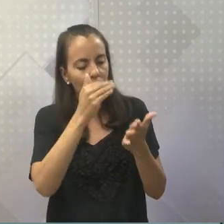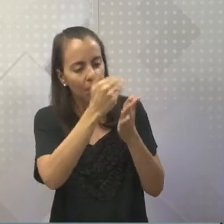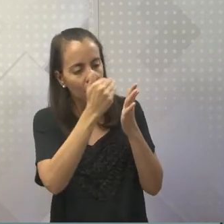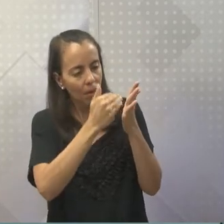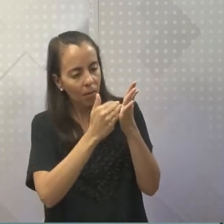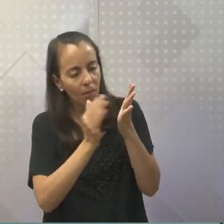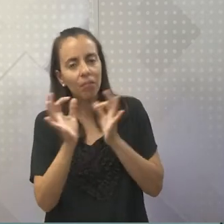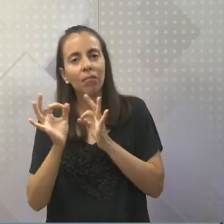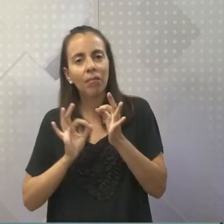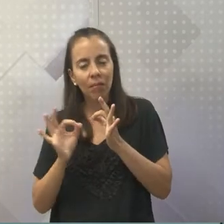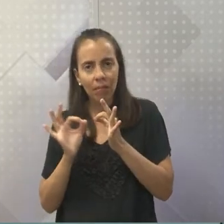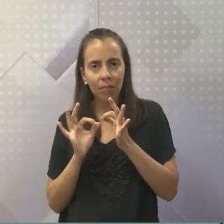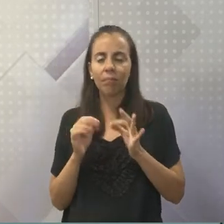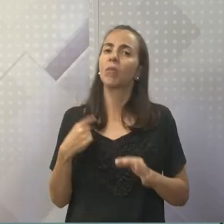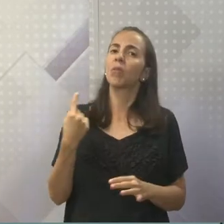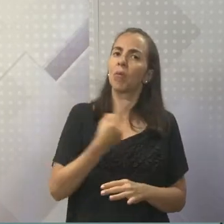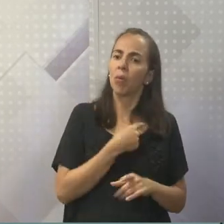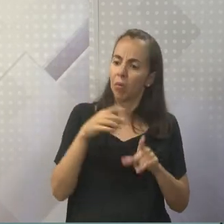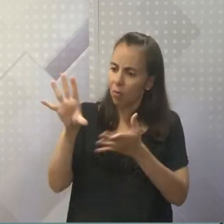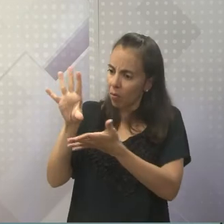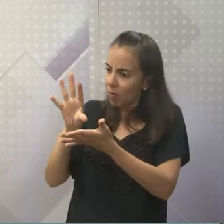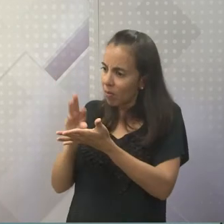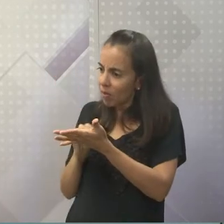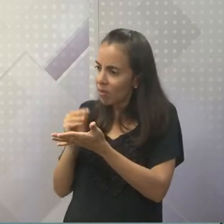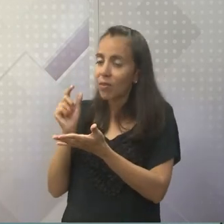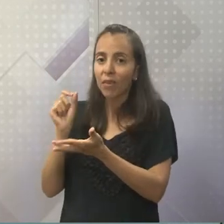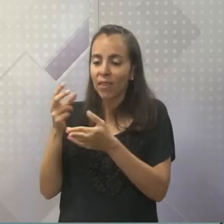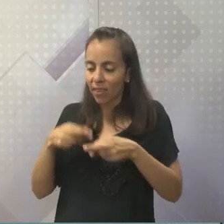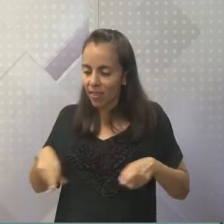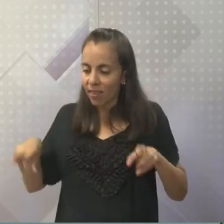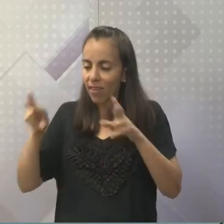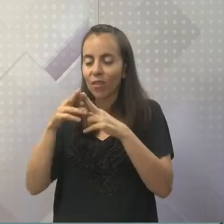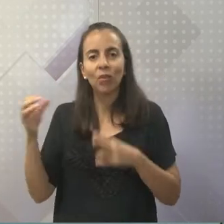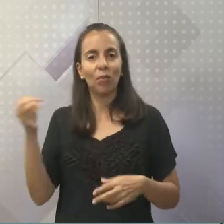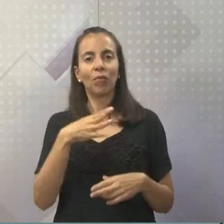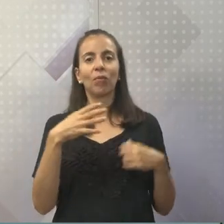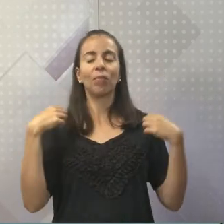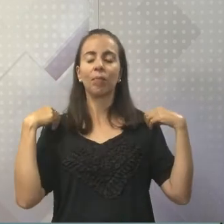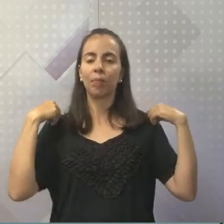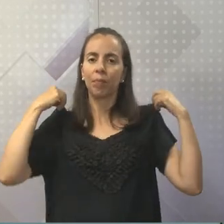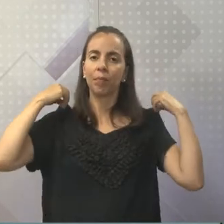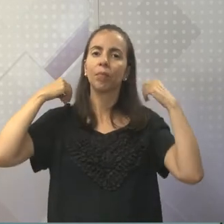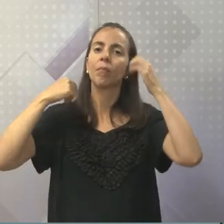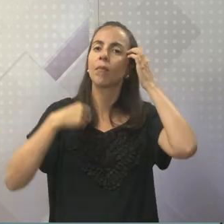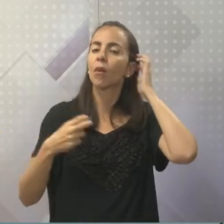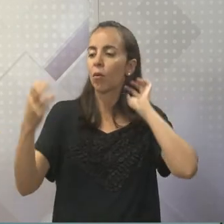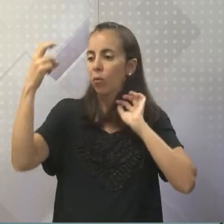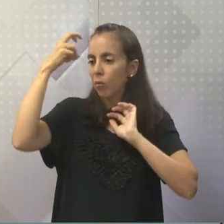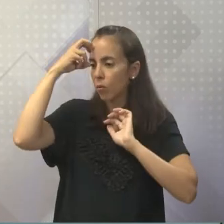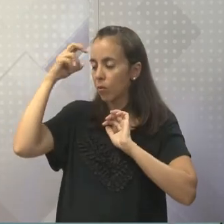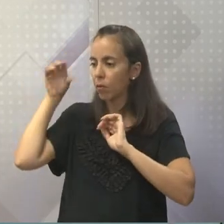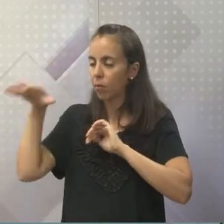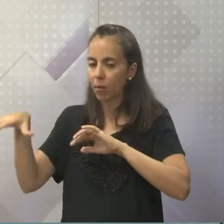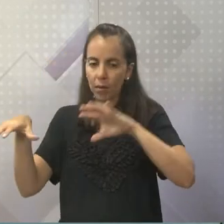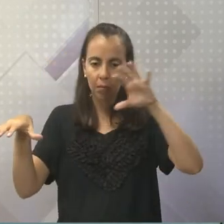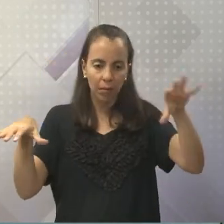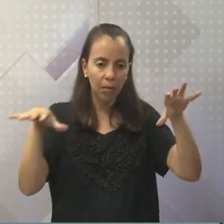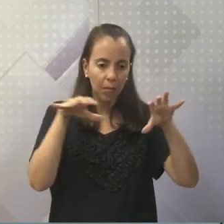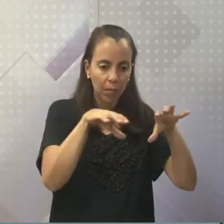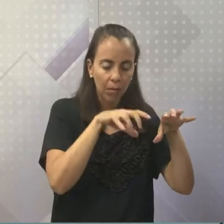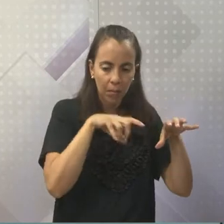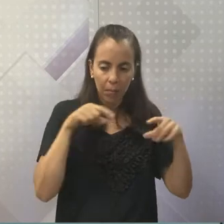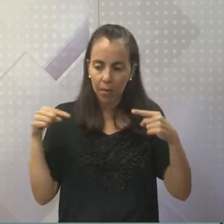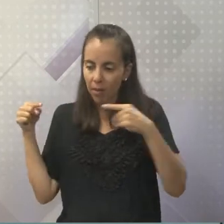mesma ideia também de renovação. Vocês veem como as culturas se batem, como a gente pega muito de outras culturas.